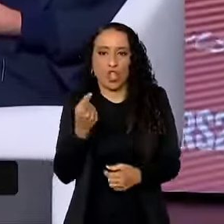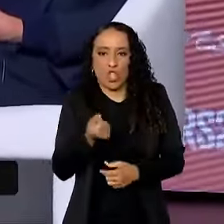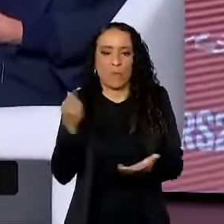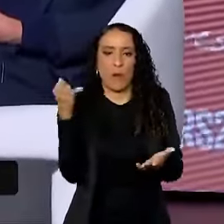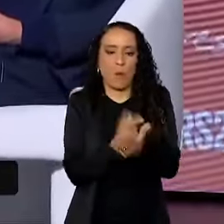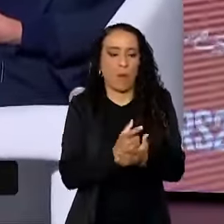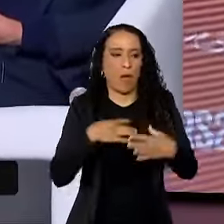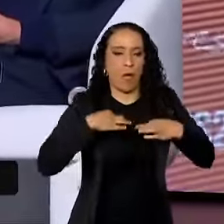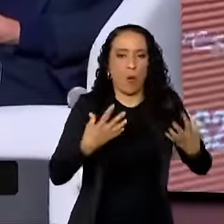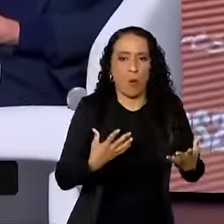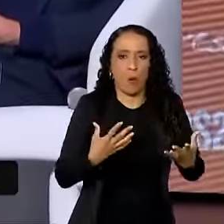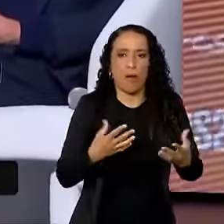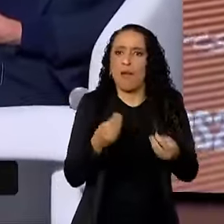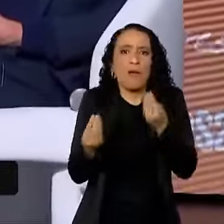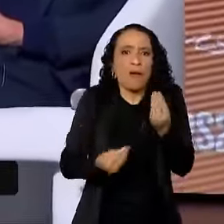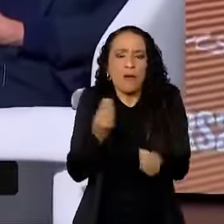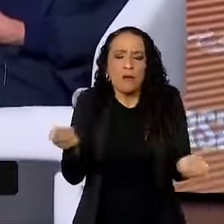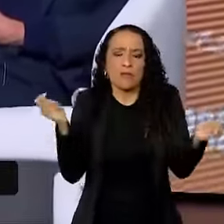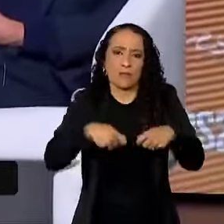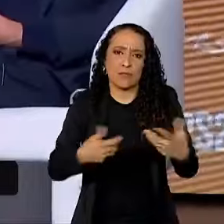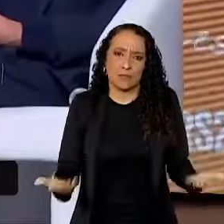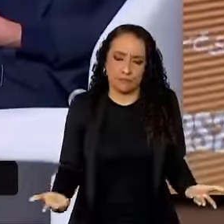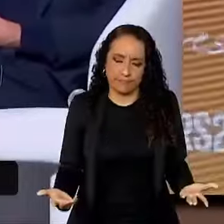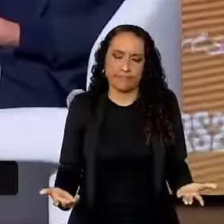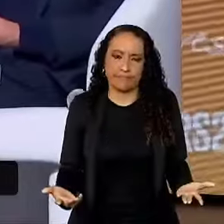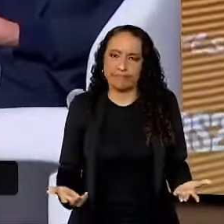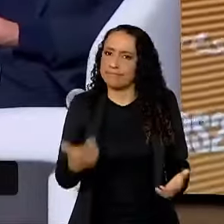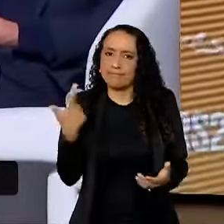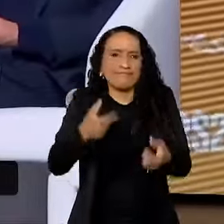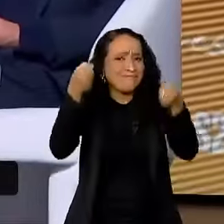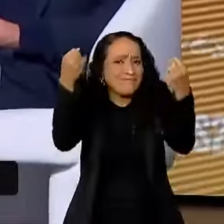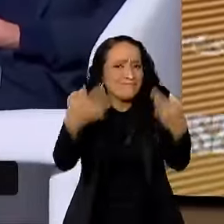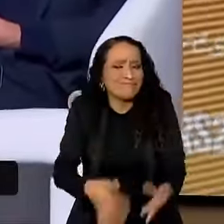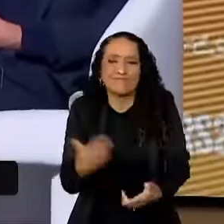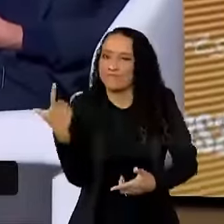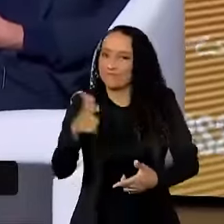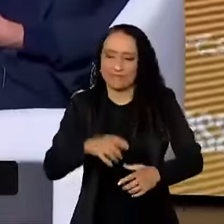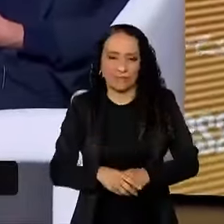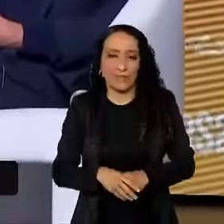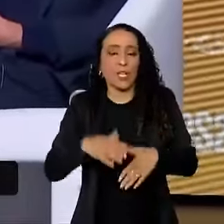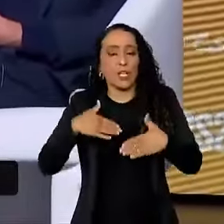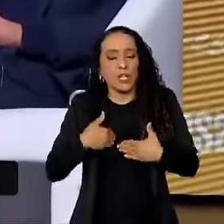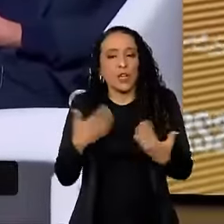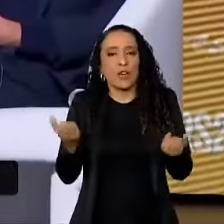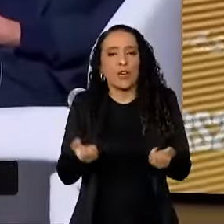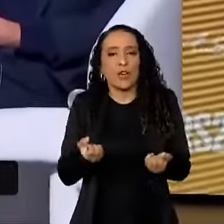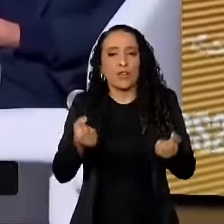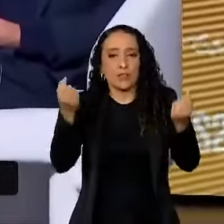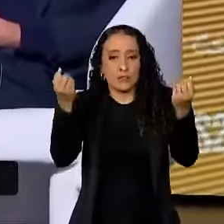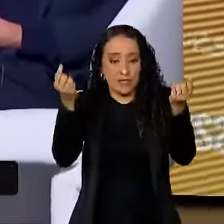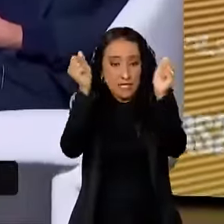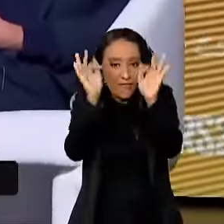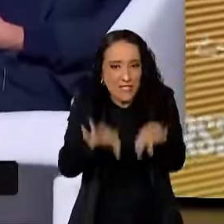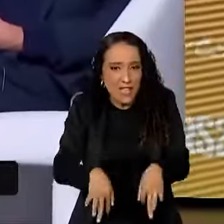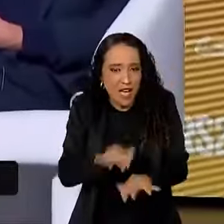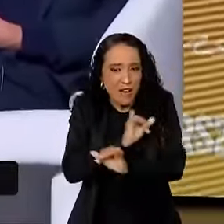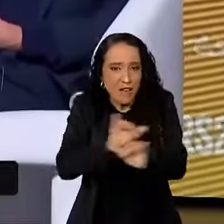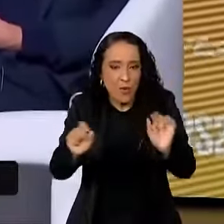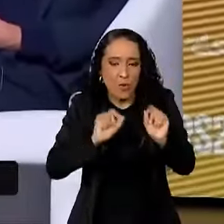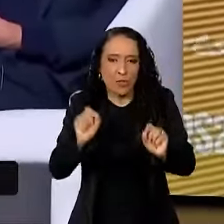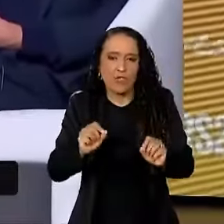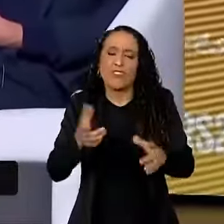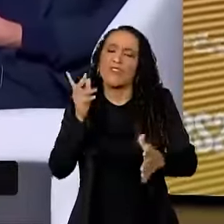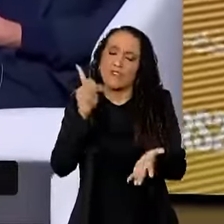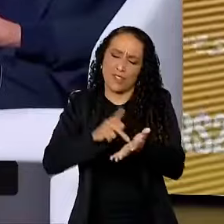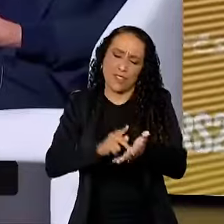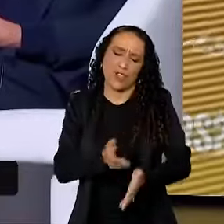e não ter uma casa para morar? Como é que pode? Não tem explicação. Então, eu queria terminar, para vocês, uma coisa, gente, de